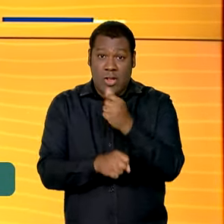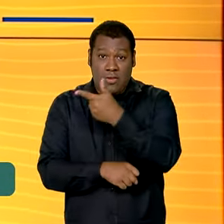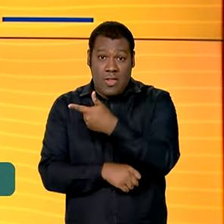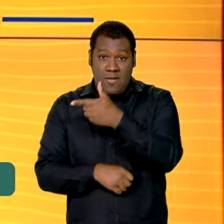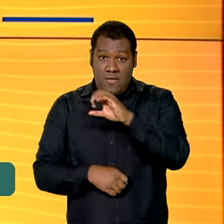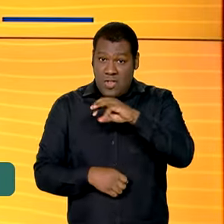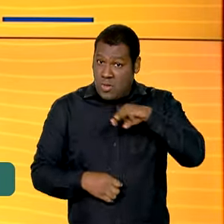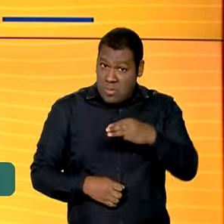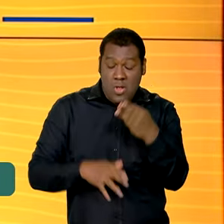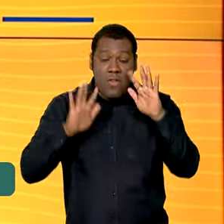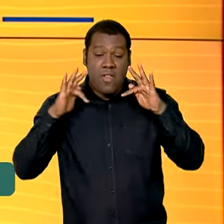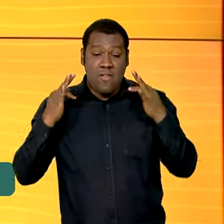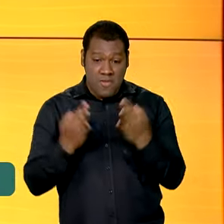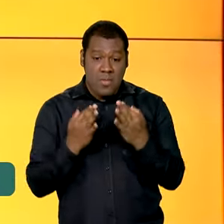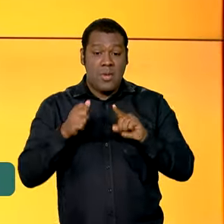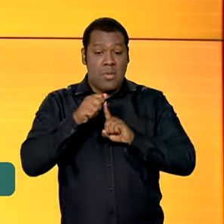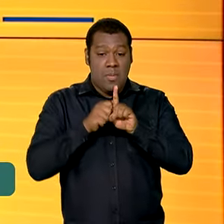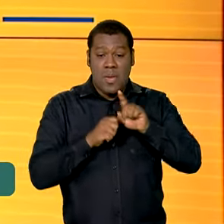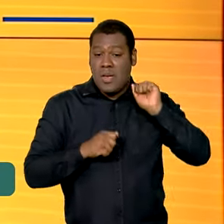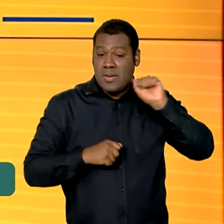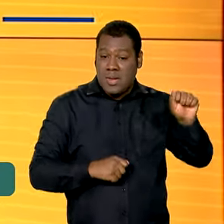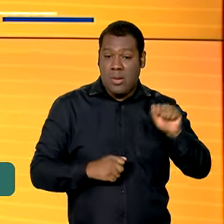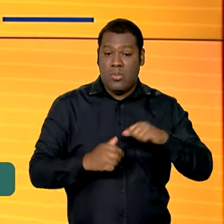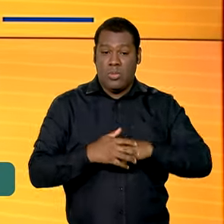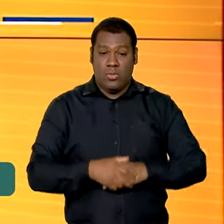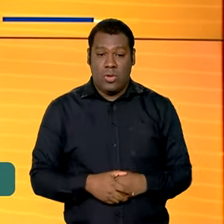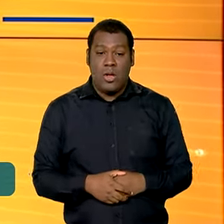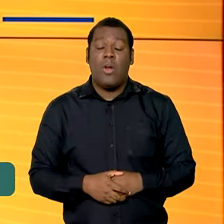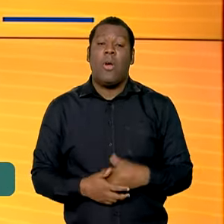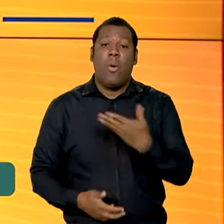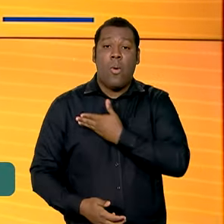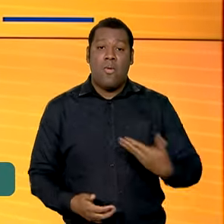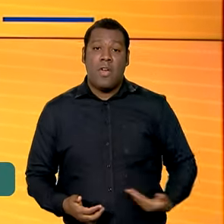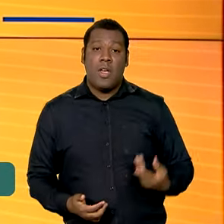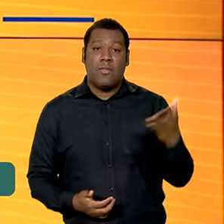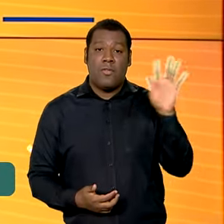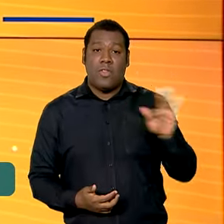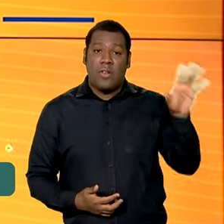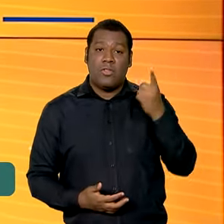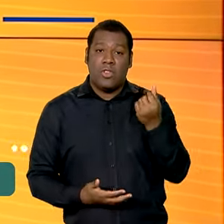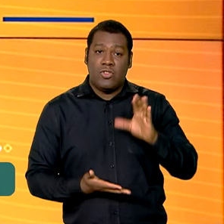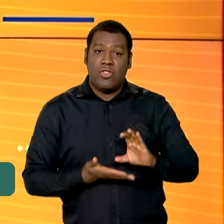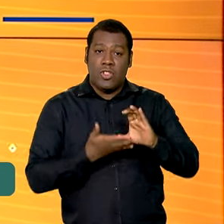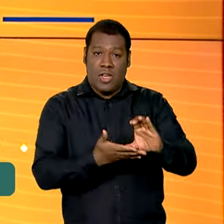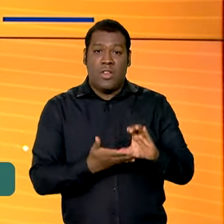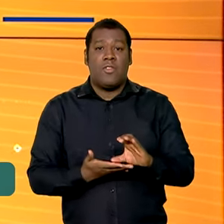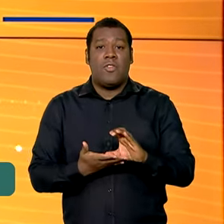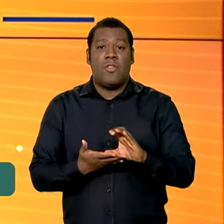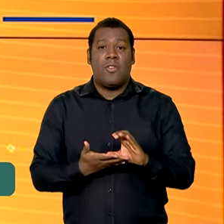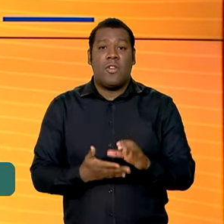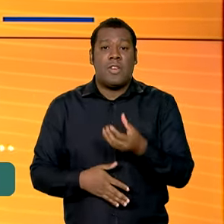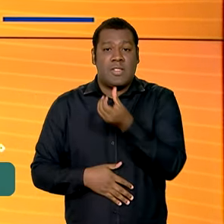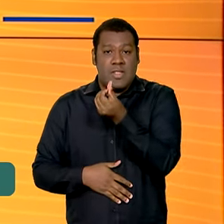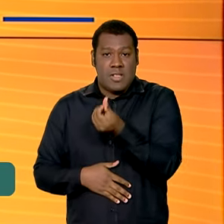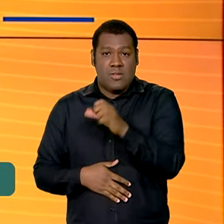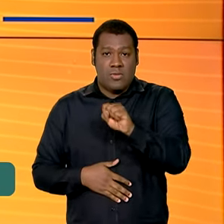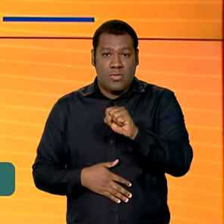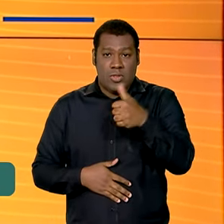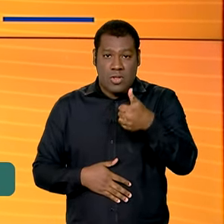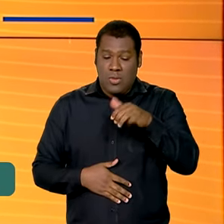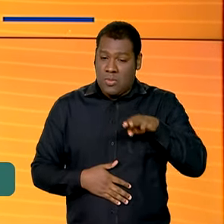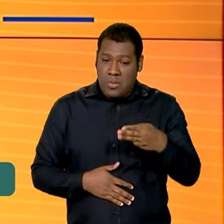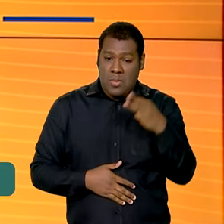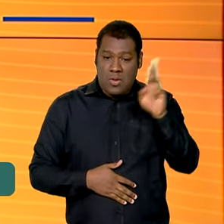famílias beneficiárias em abril. O repasse médio é de quase 681 reais e o investimento